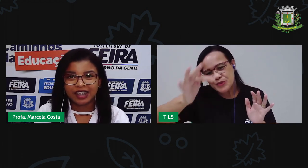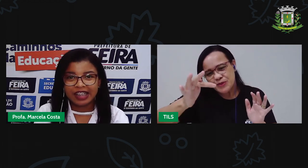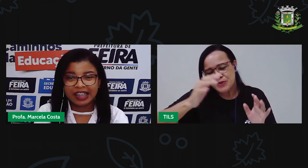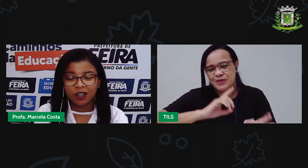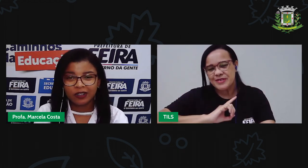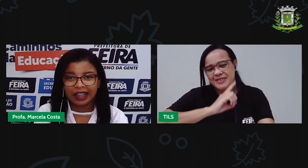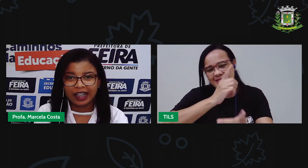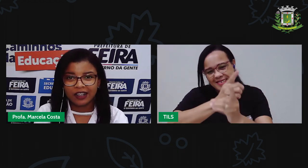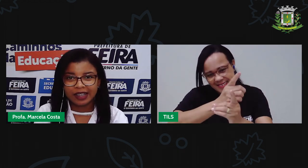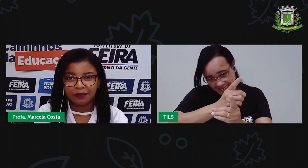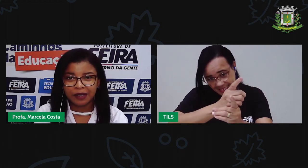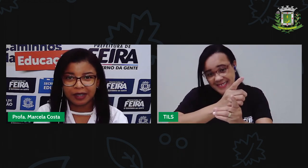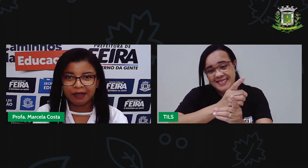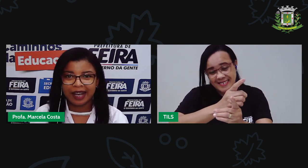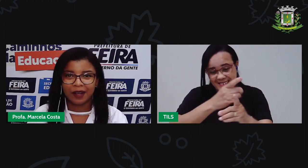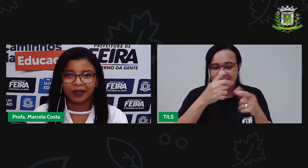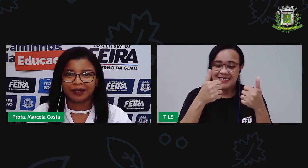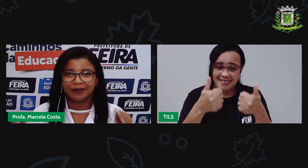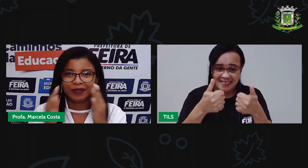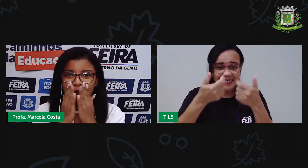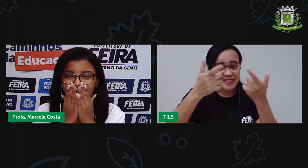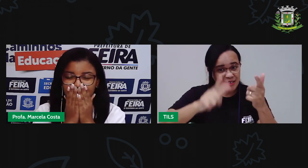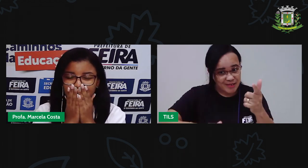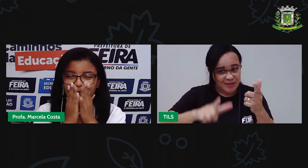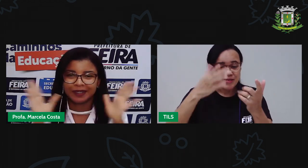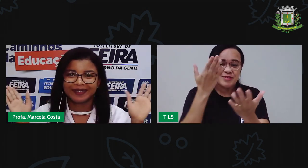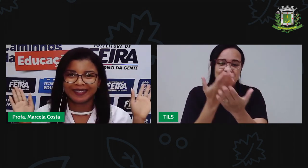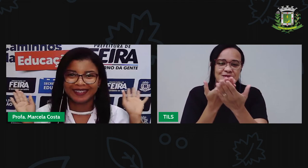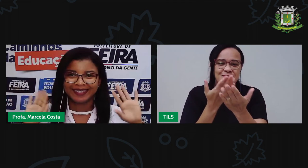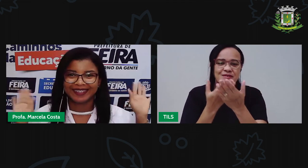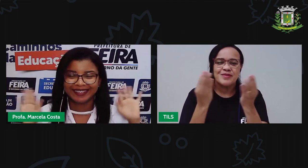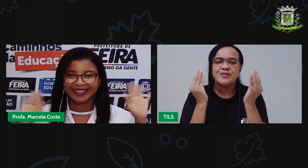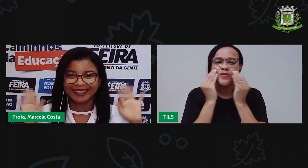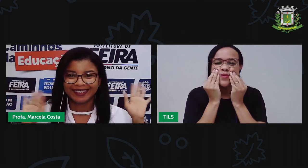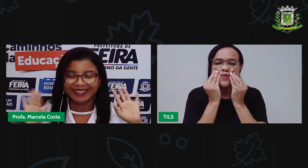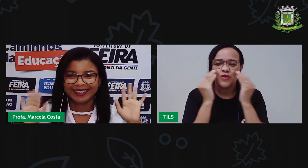A gente se encontra na nossa próxima aula. Tchau!